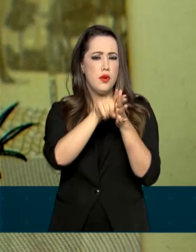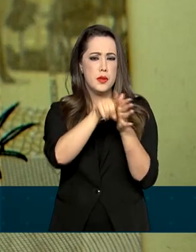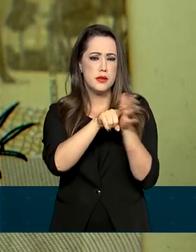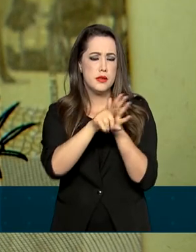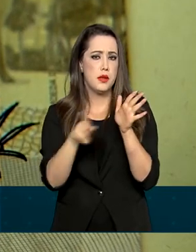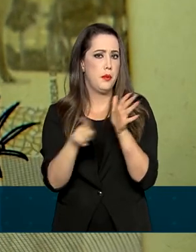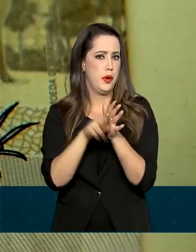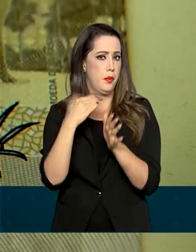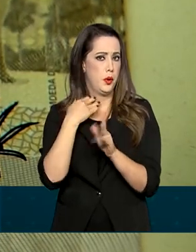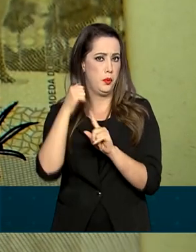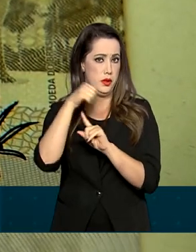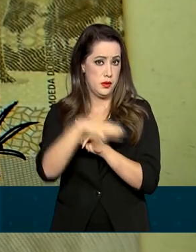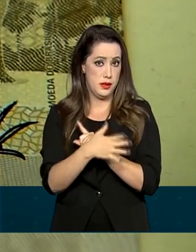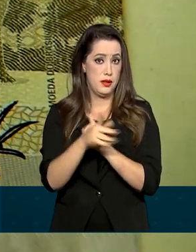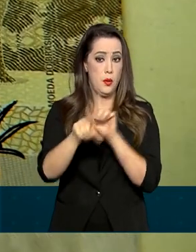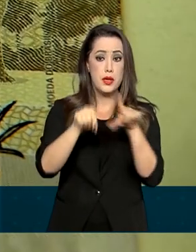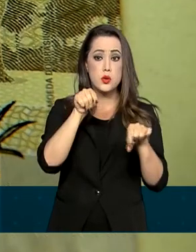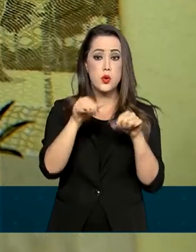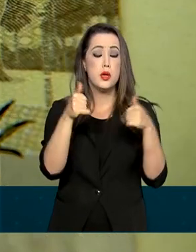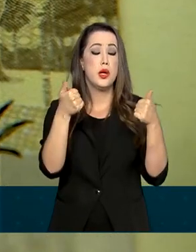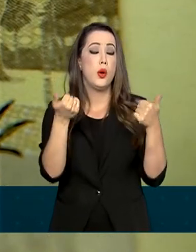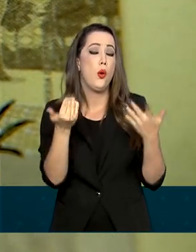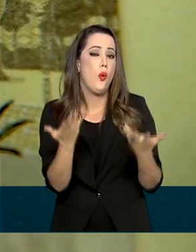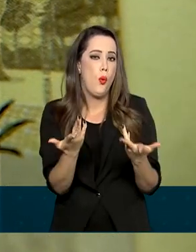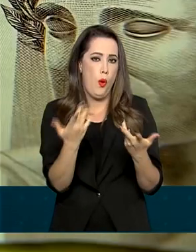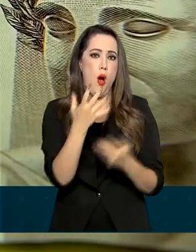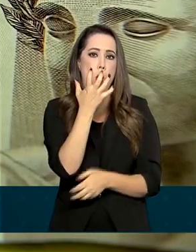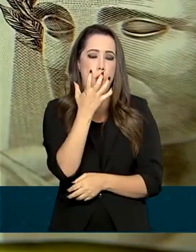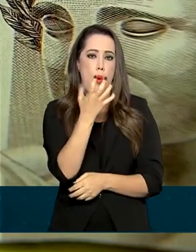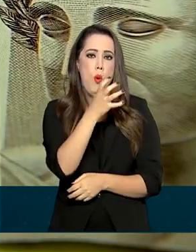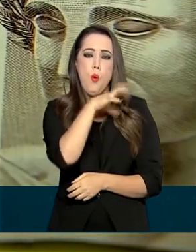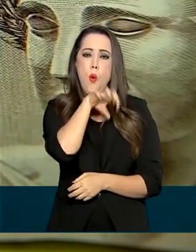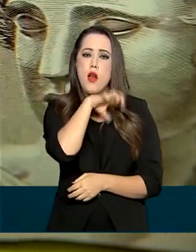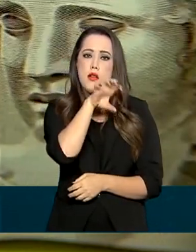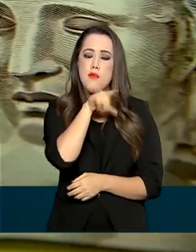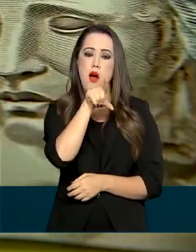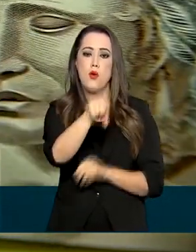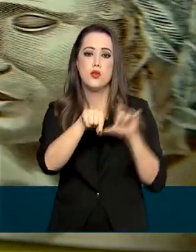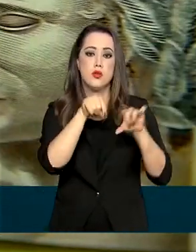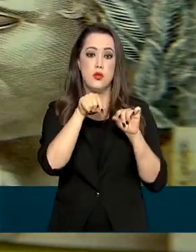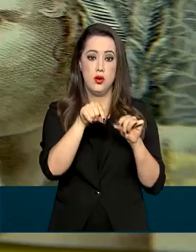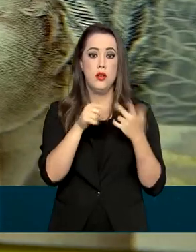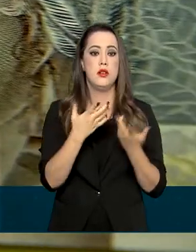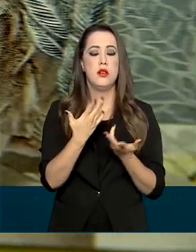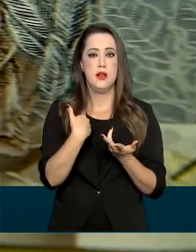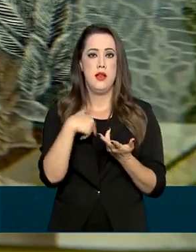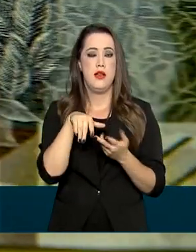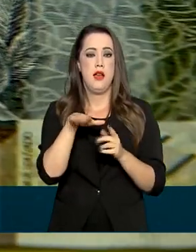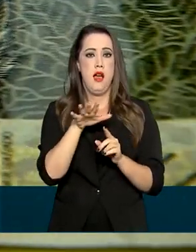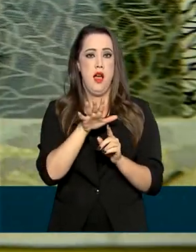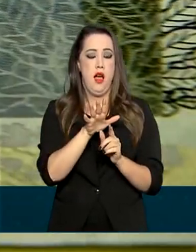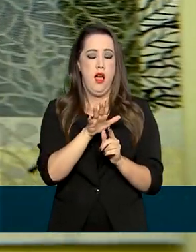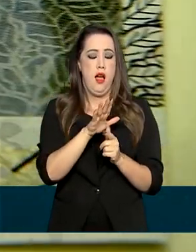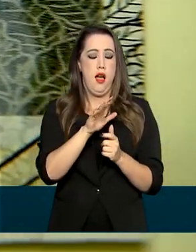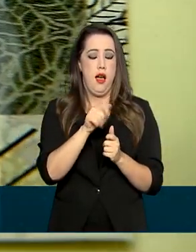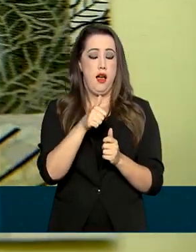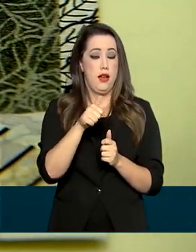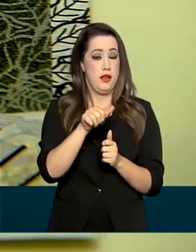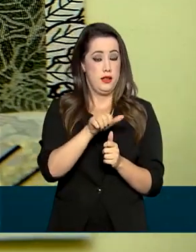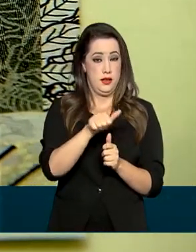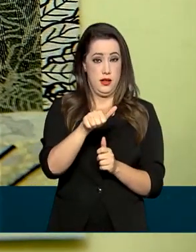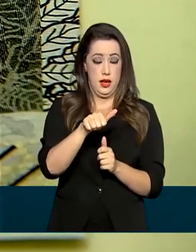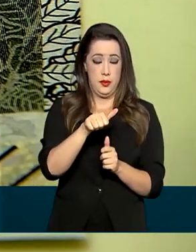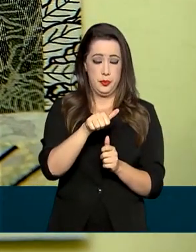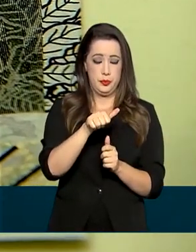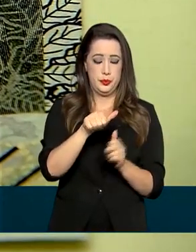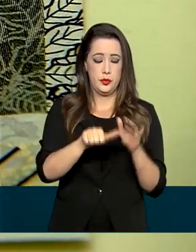iriam estampar as cédulas. A tartaruga-marinha ficou em primeiro lugar e ilustra a nota de R$ 2,00 e o mico-leão ilustra a de R$,00. E